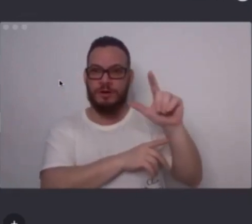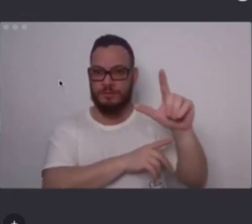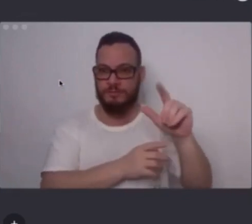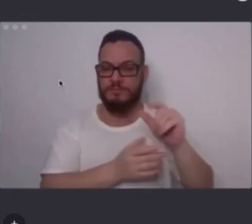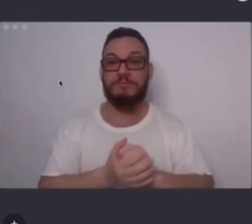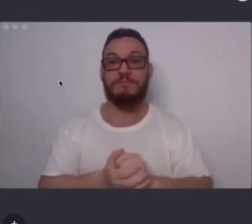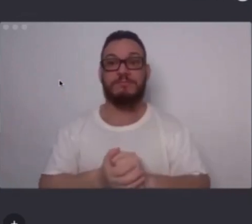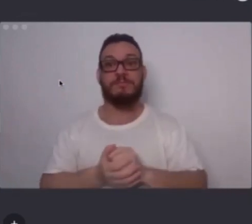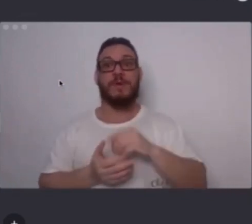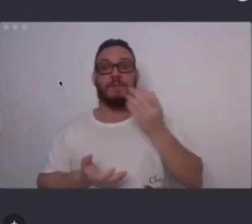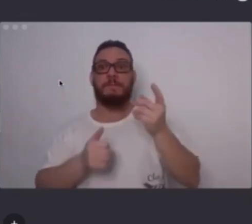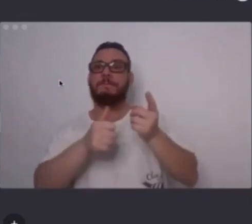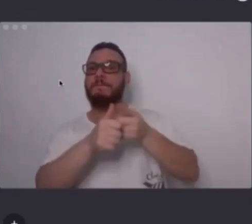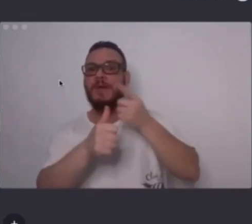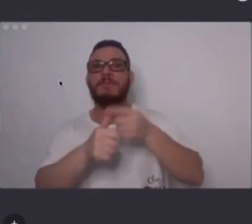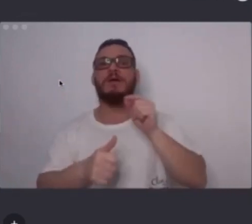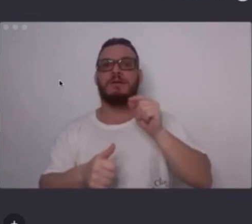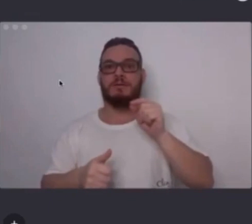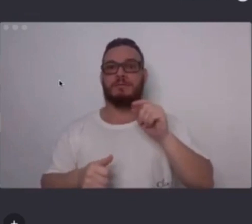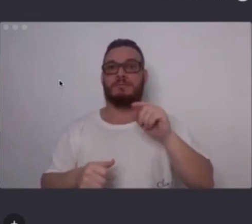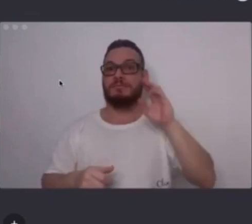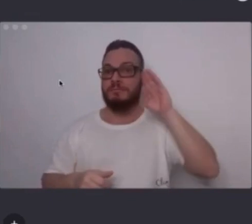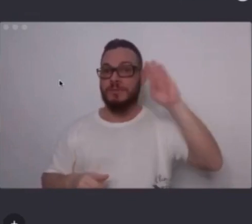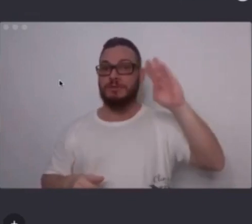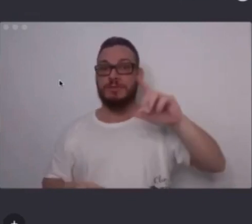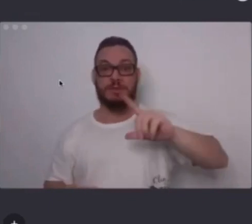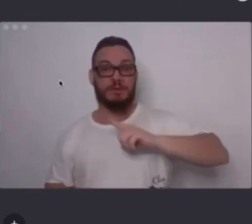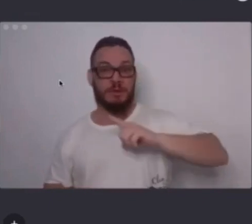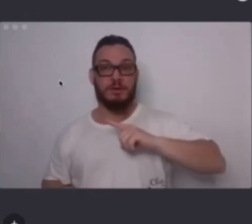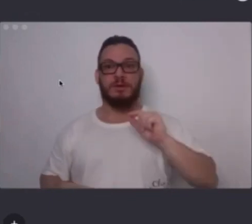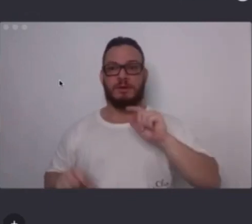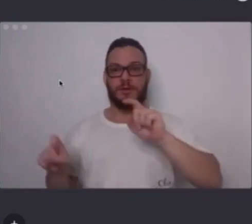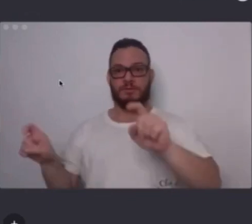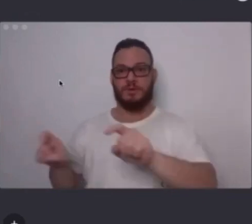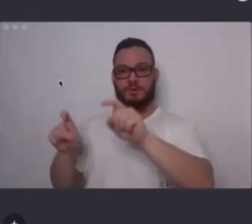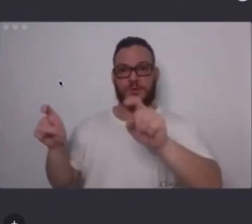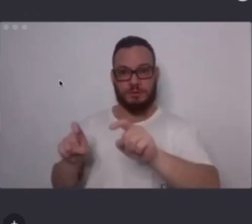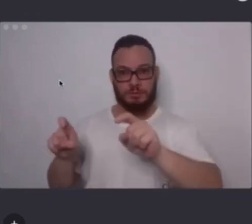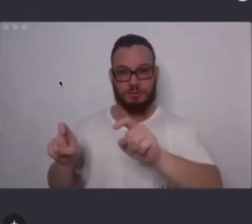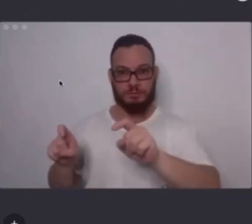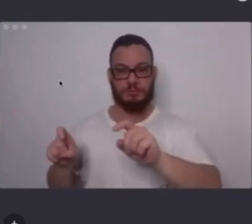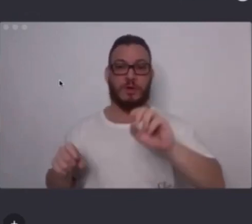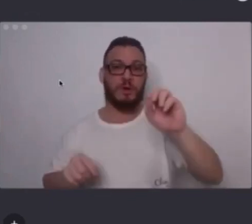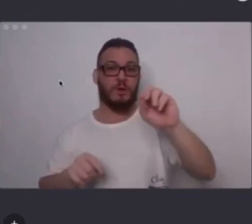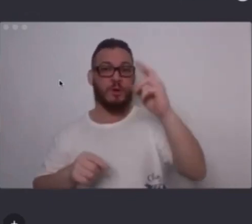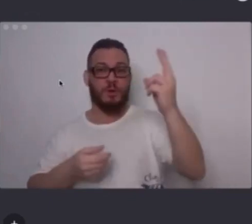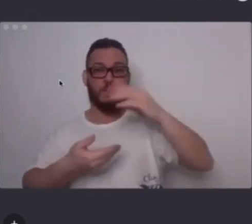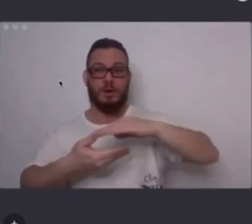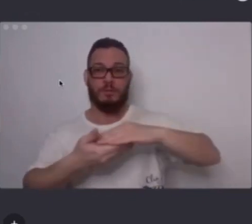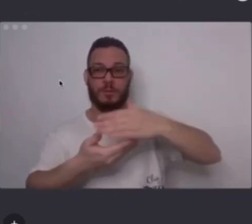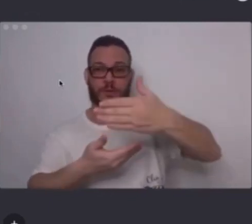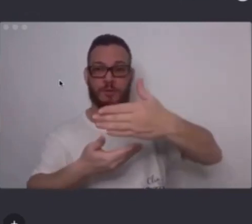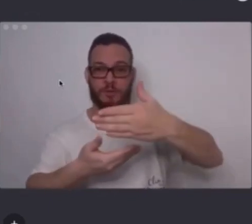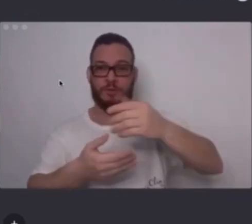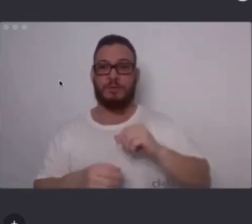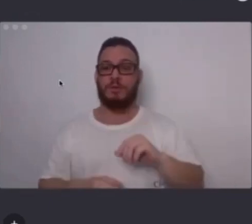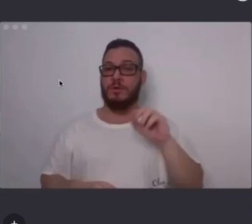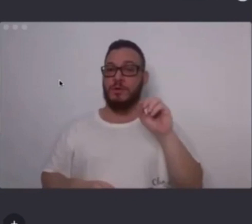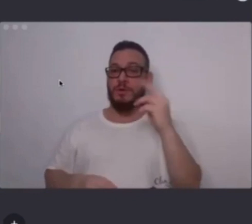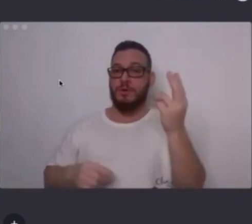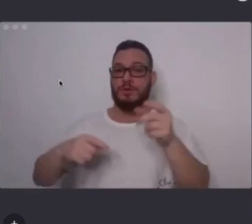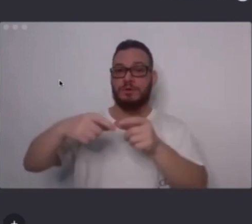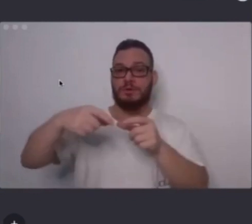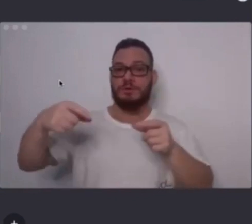preparou esse tutorial aqui para explicar para vocês como vai funcionar. Em primeiro lugar, é importante vocês terem separado em um